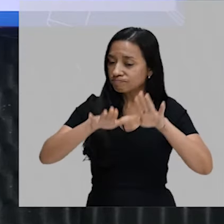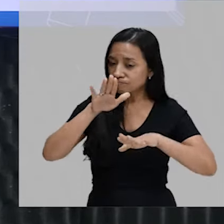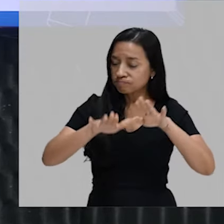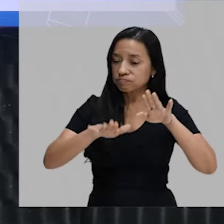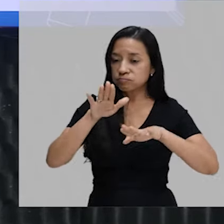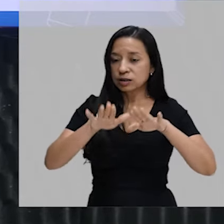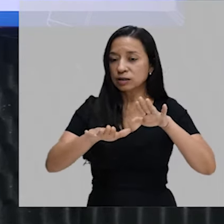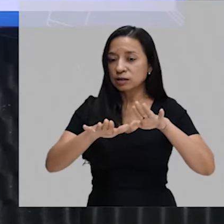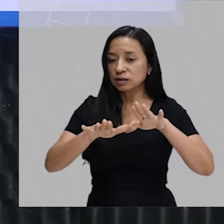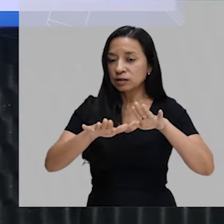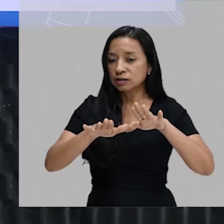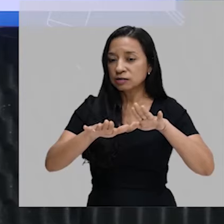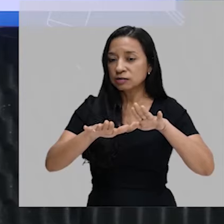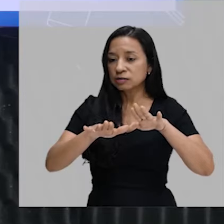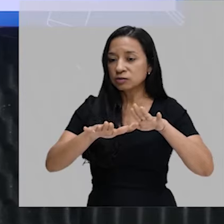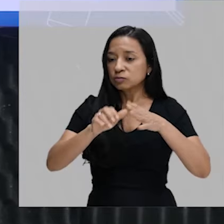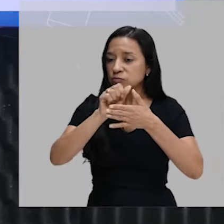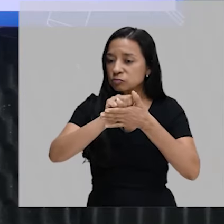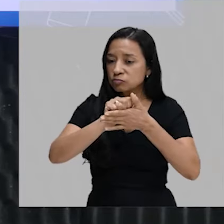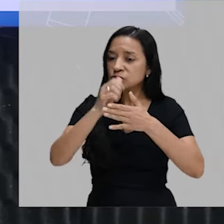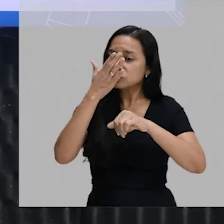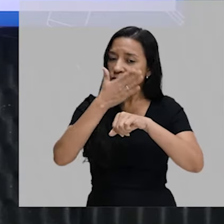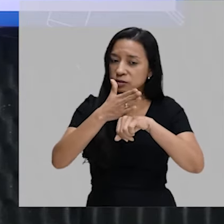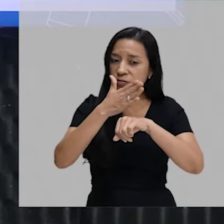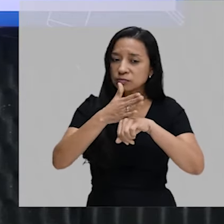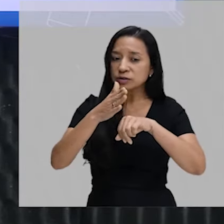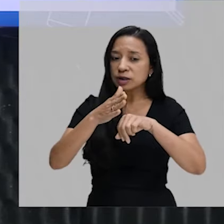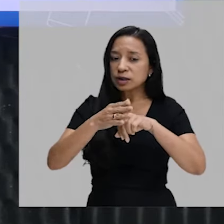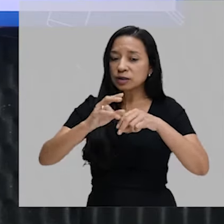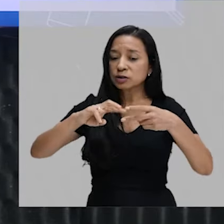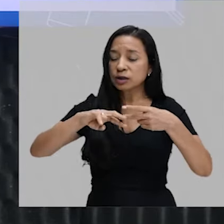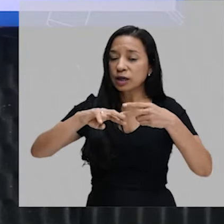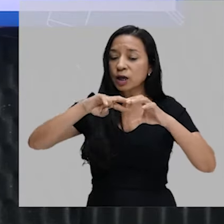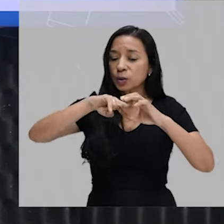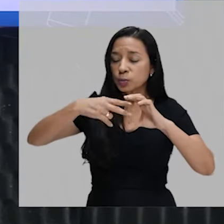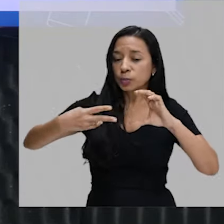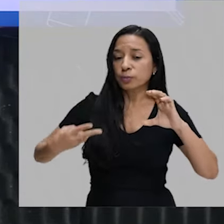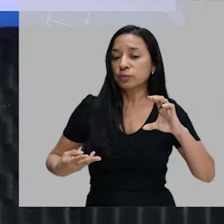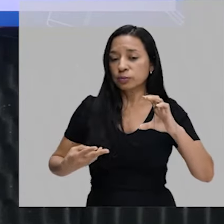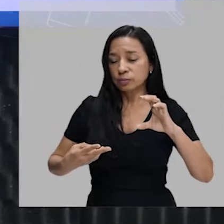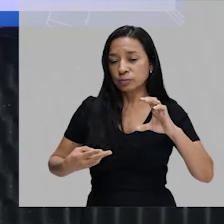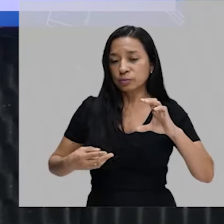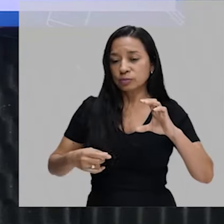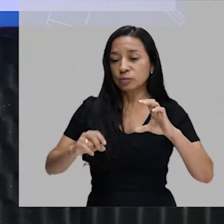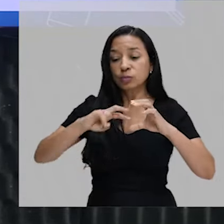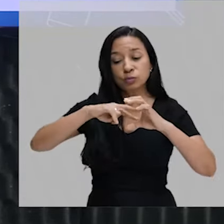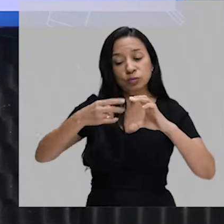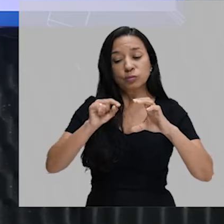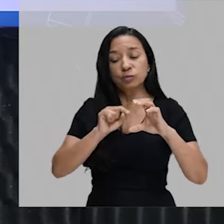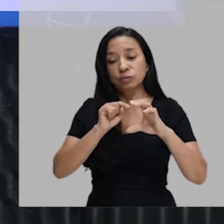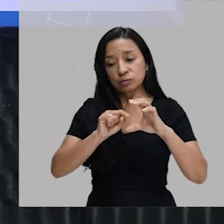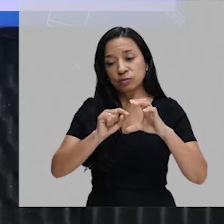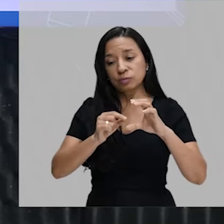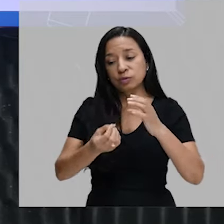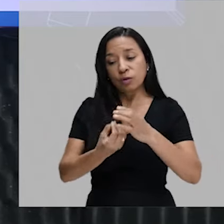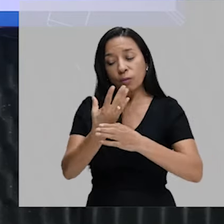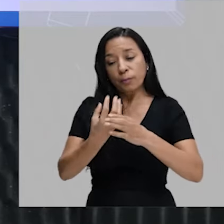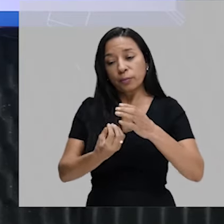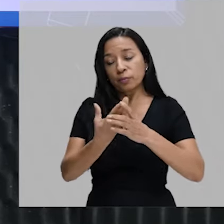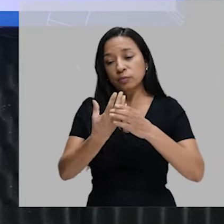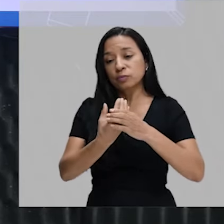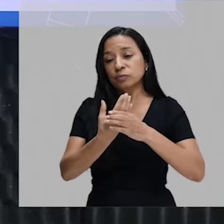indiretamente da atividade dos cromossomos. Ele está falando aqui que os cromossomos são produzidos